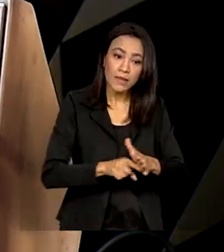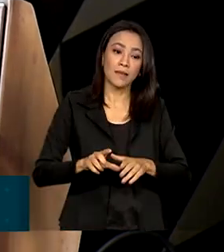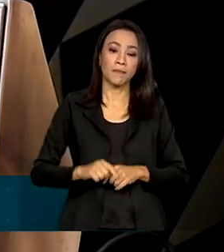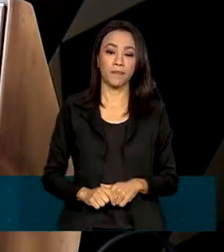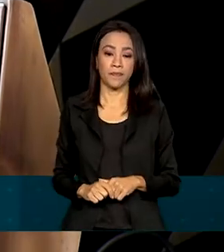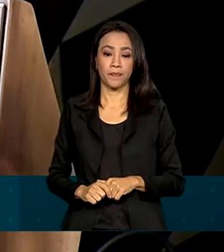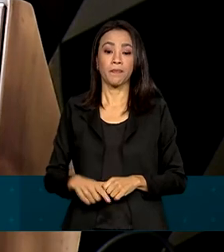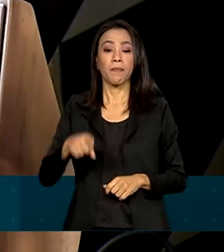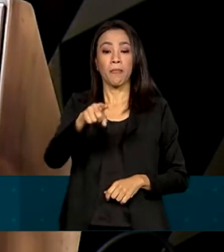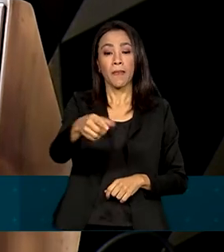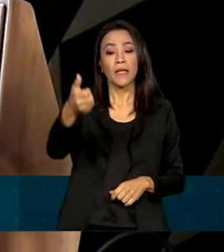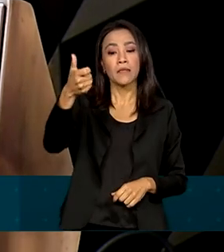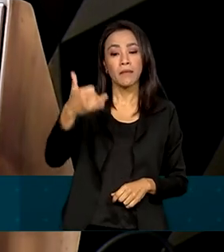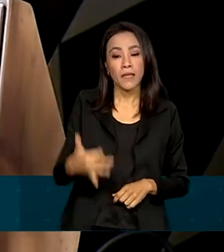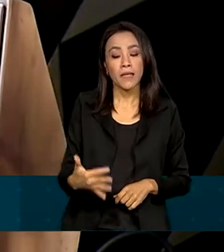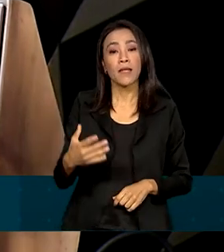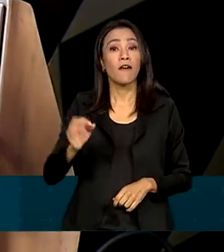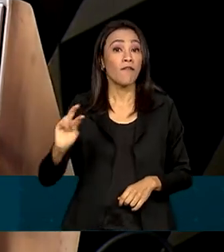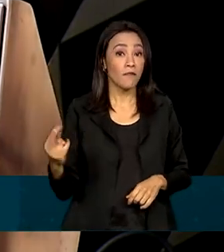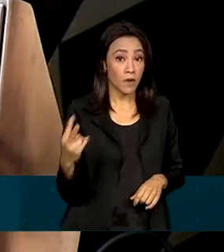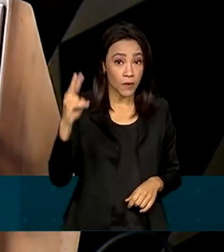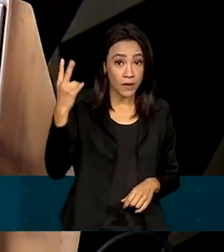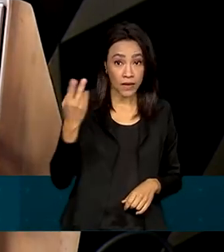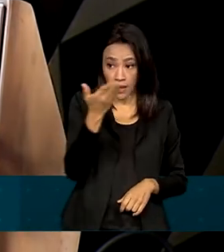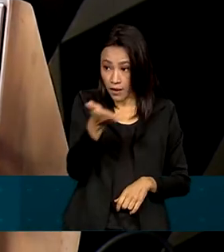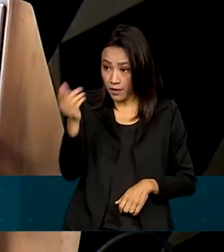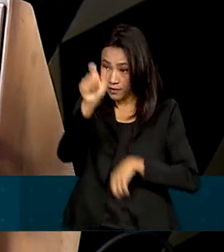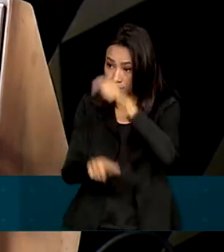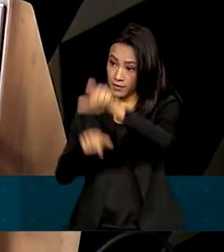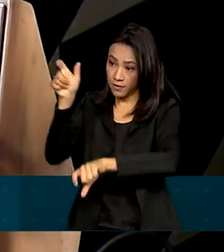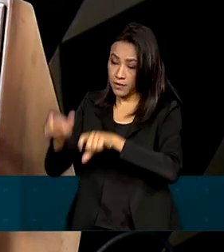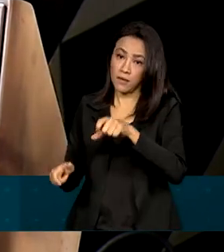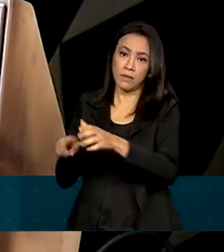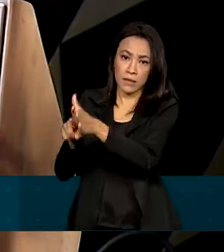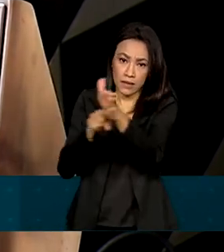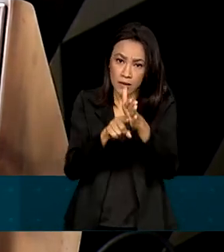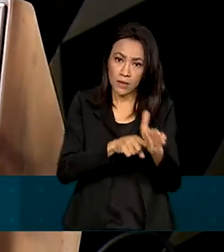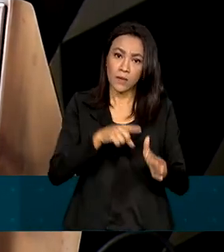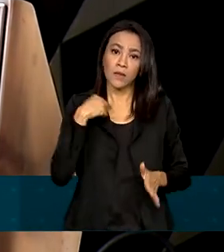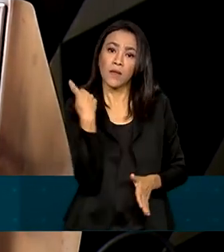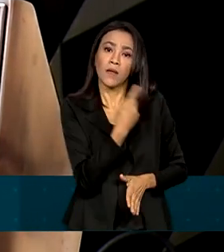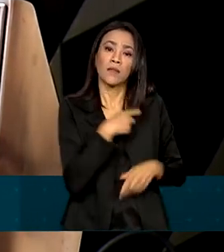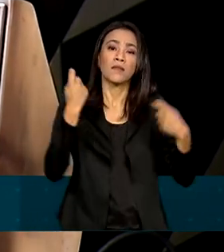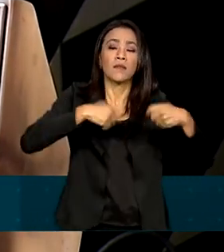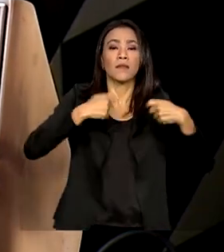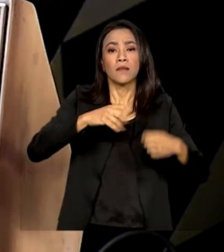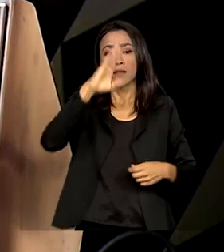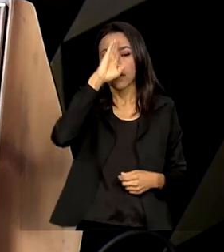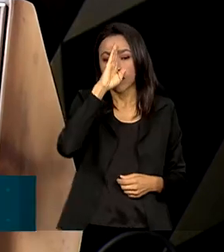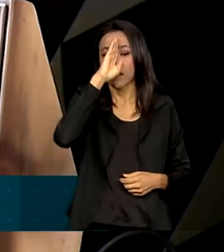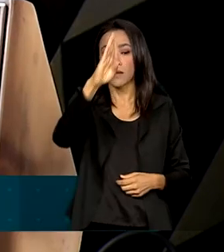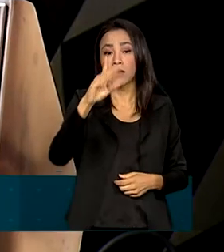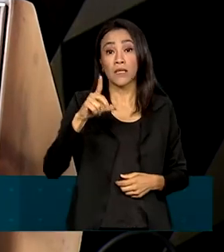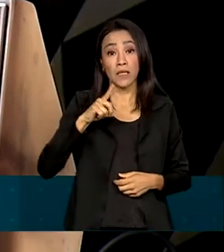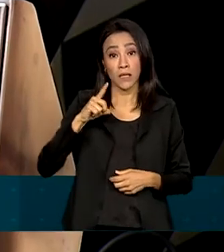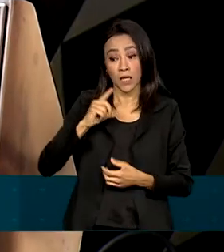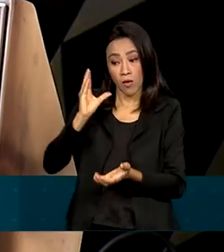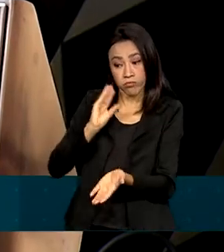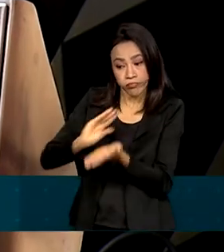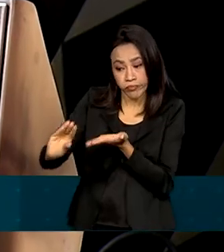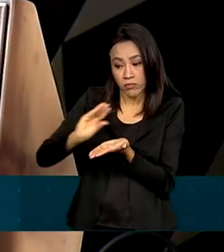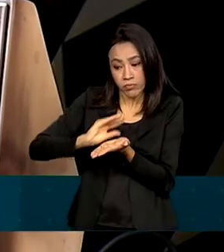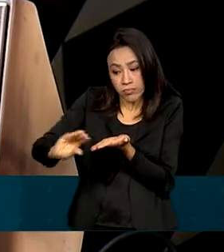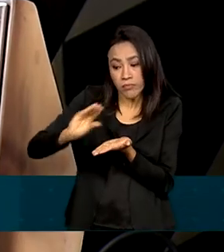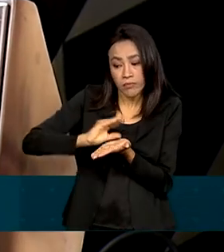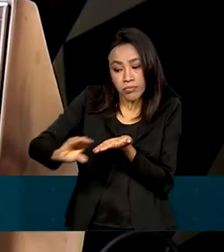pensar e valorizar esses pesquisadores, nós precisamos principalmente que haja investimento contínuo